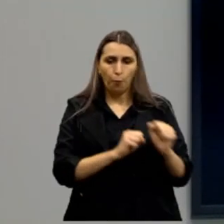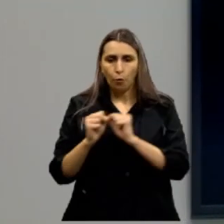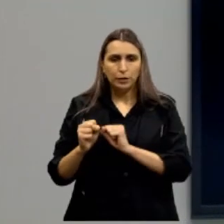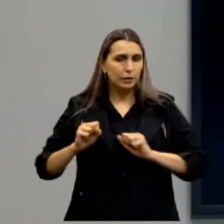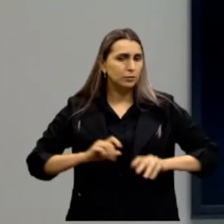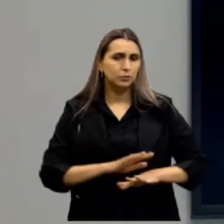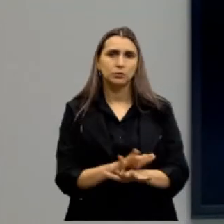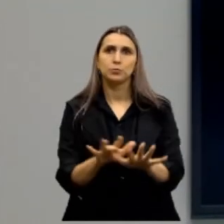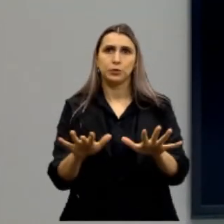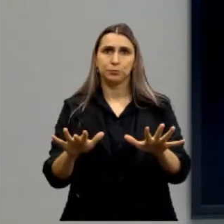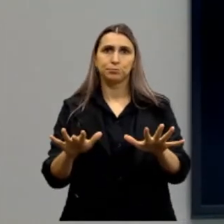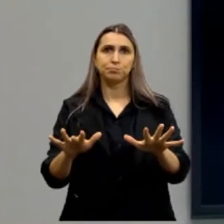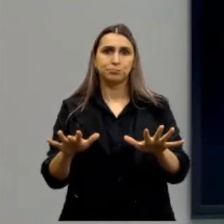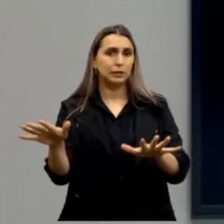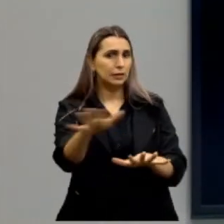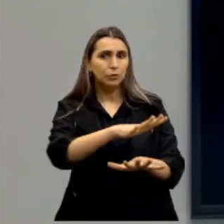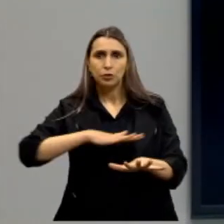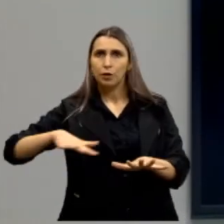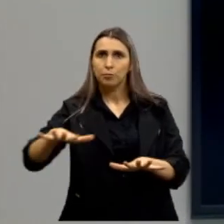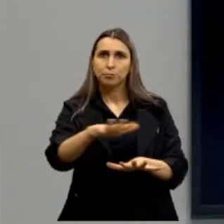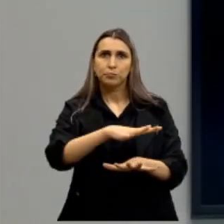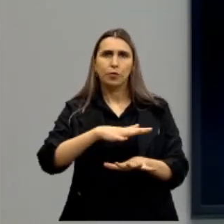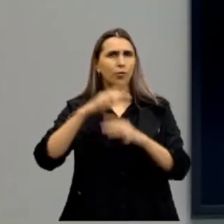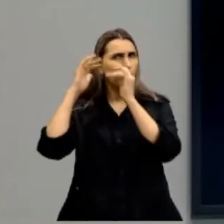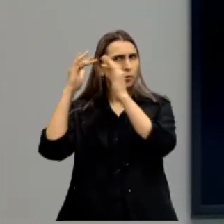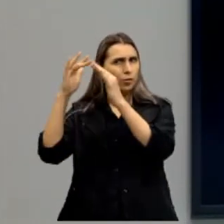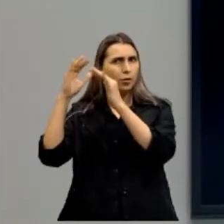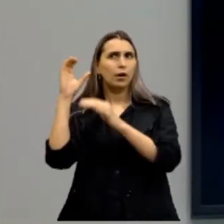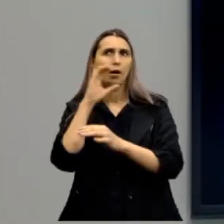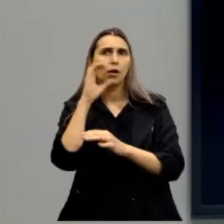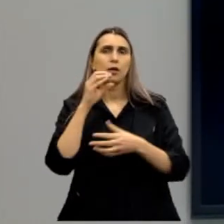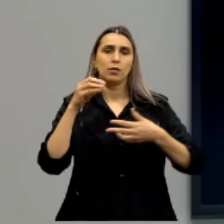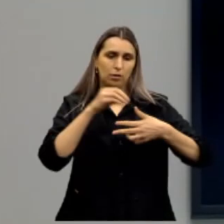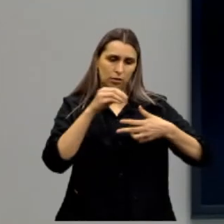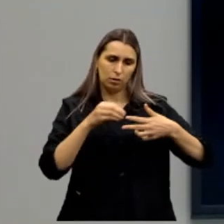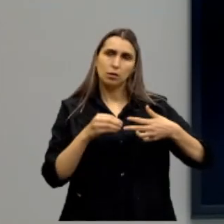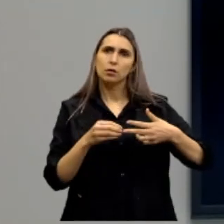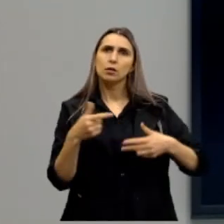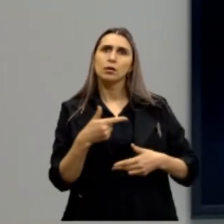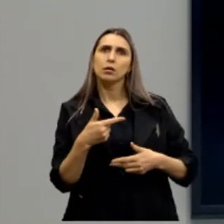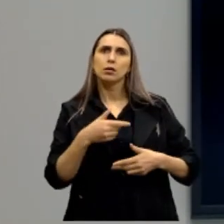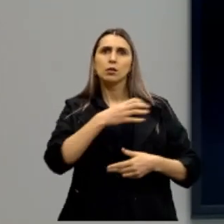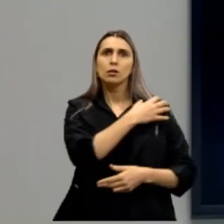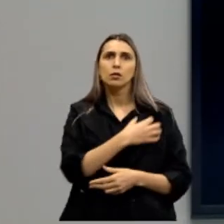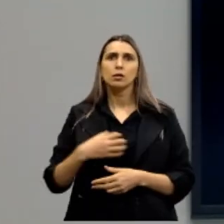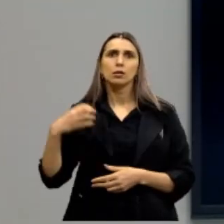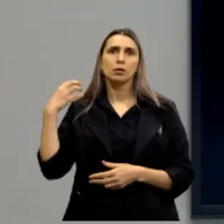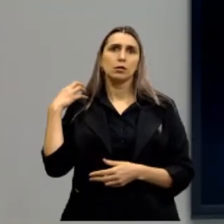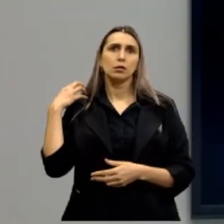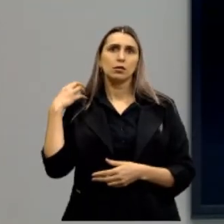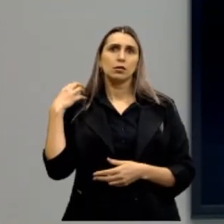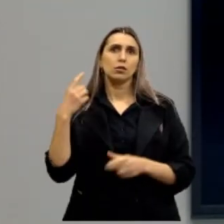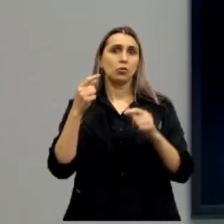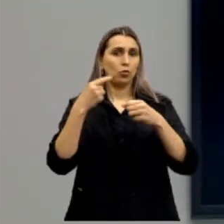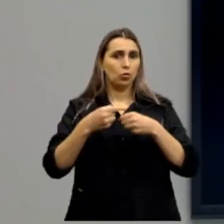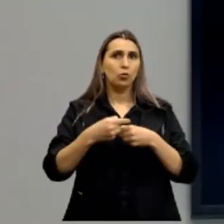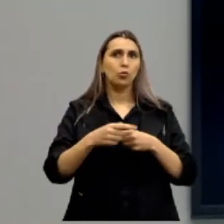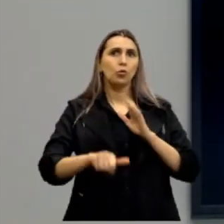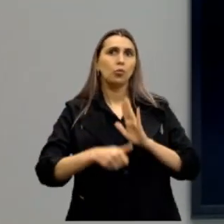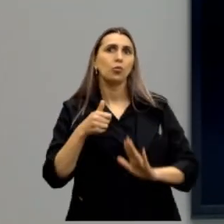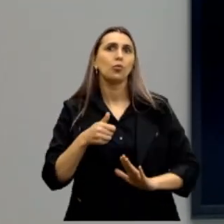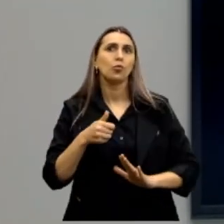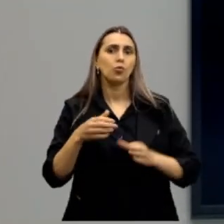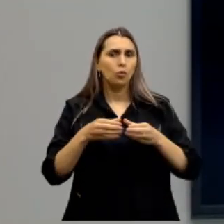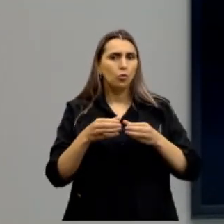Vamos recitar o nosso cérebro, rapidinho, uma questão do Enem aqui, segundo Aristóteles, na cidade com o melhor